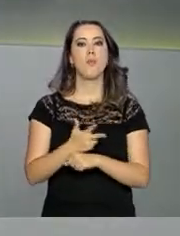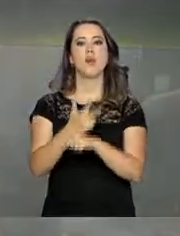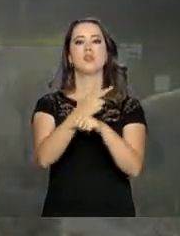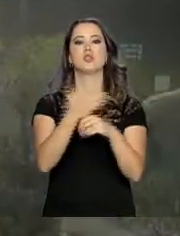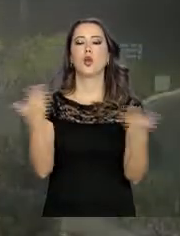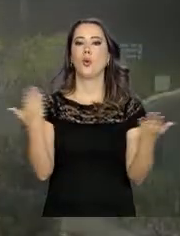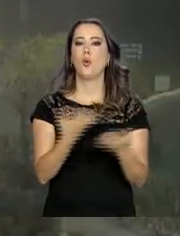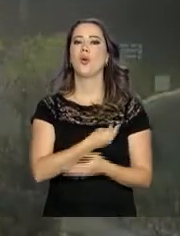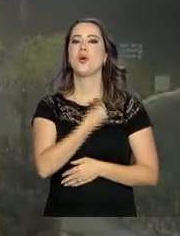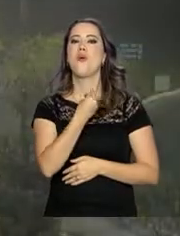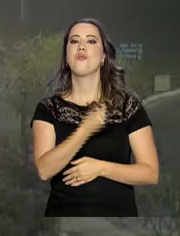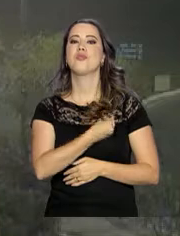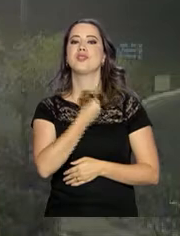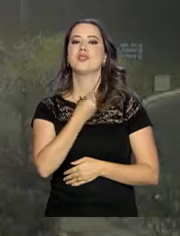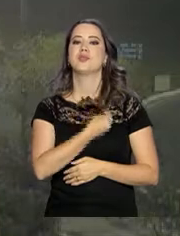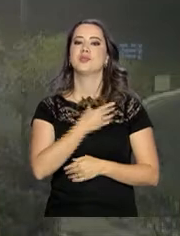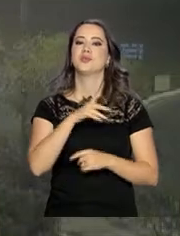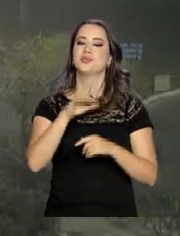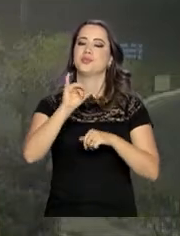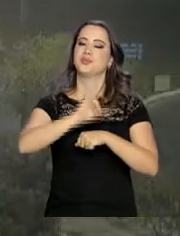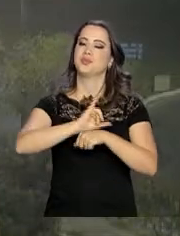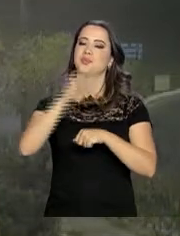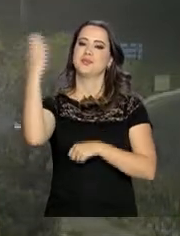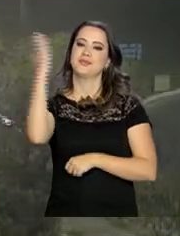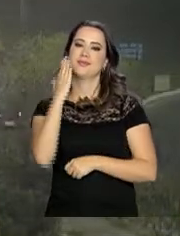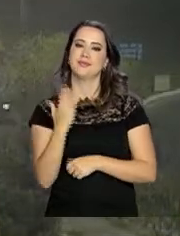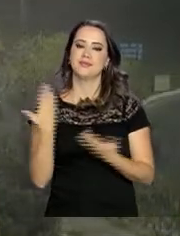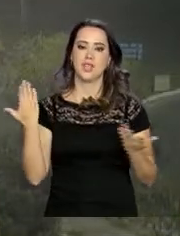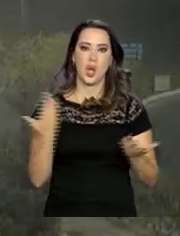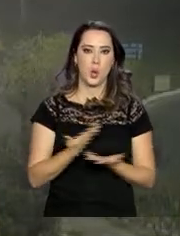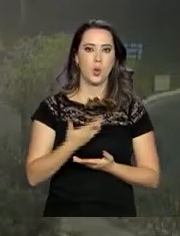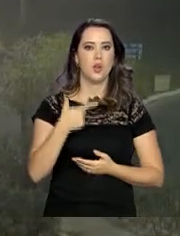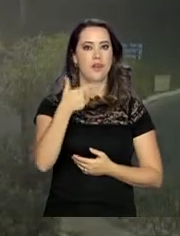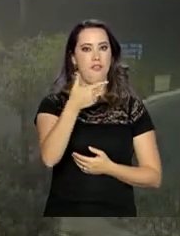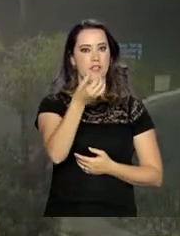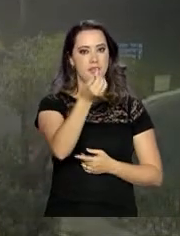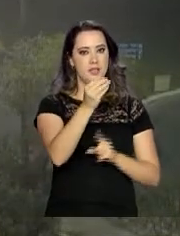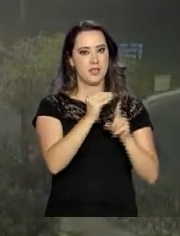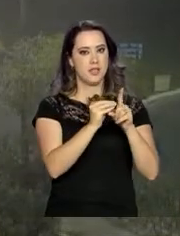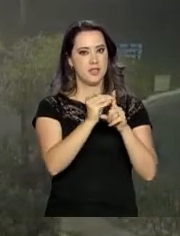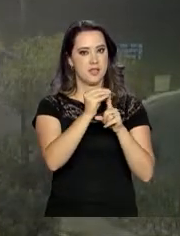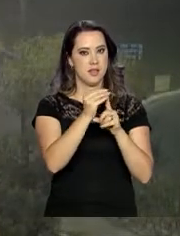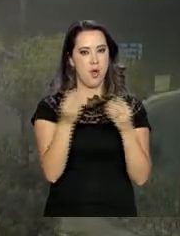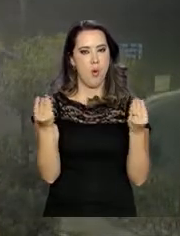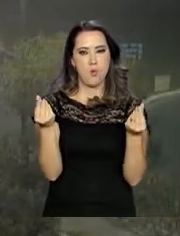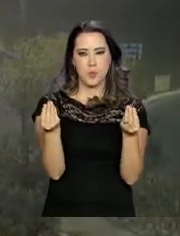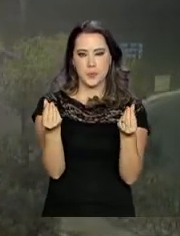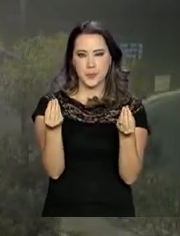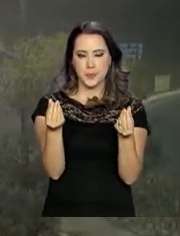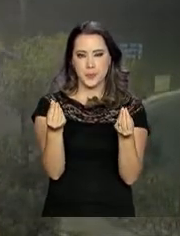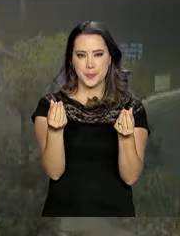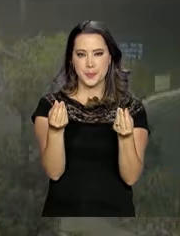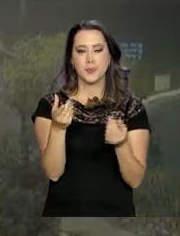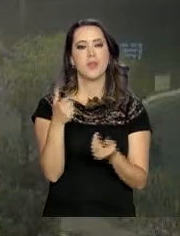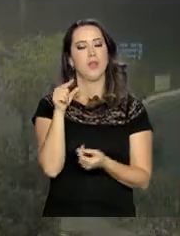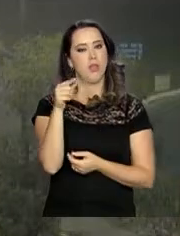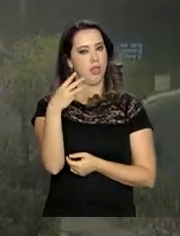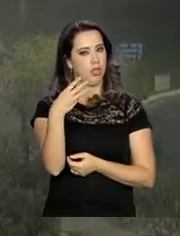imagens ao vivo da capital federal. Neste momento faz 26 graus e a umidade relativa do ar está em